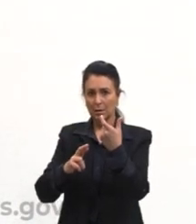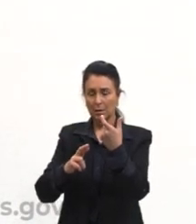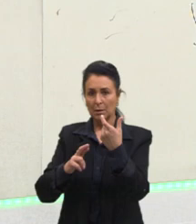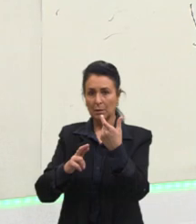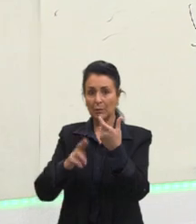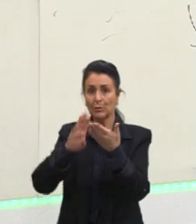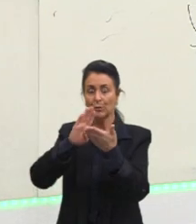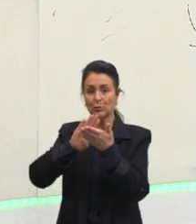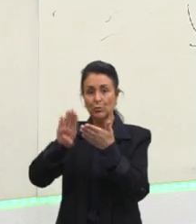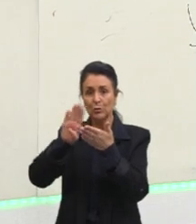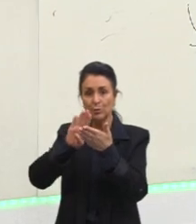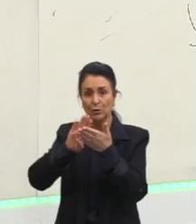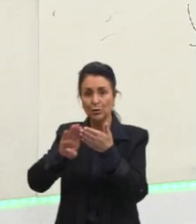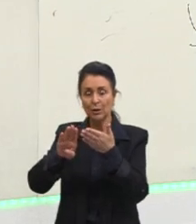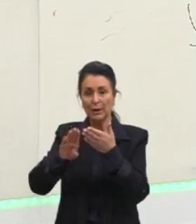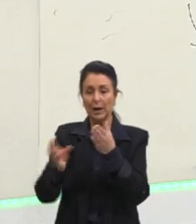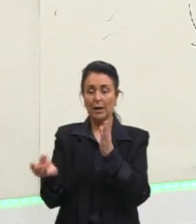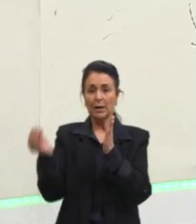vamos colocar